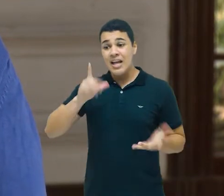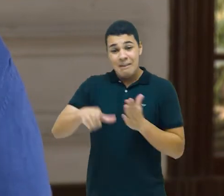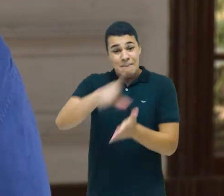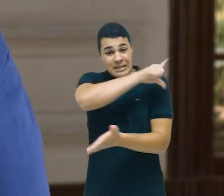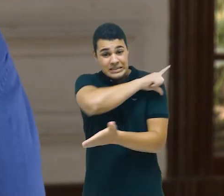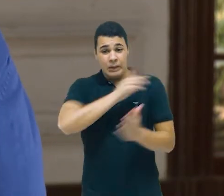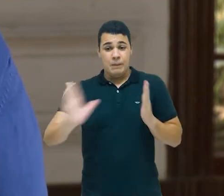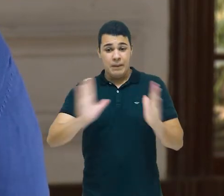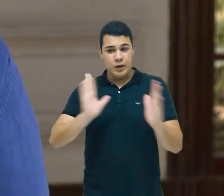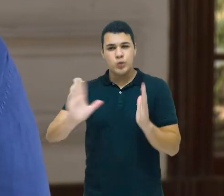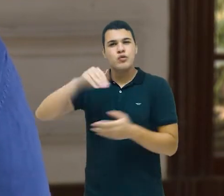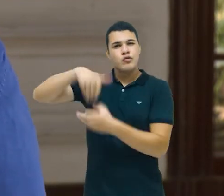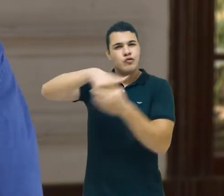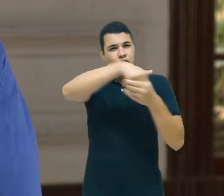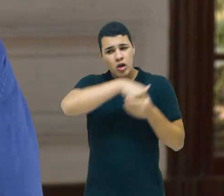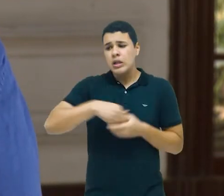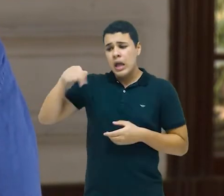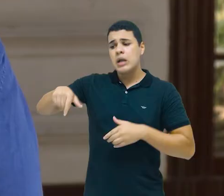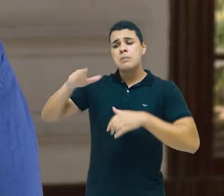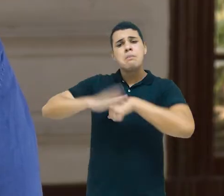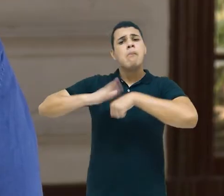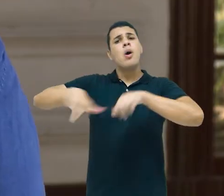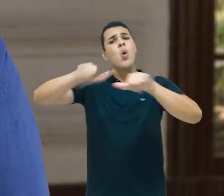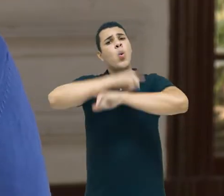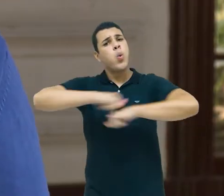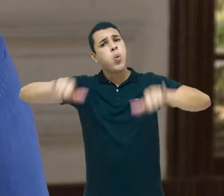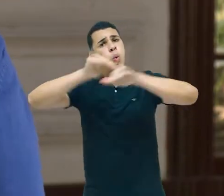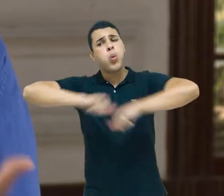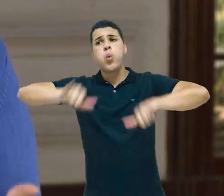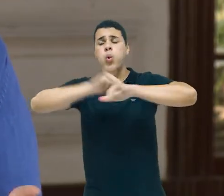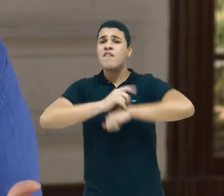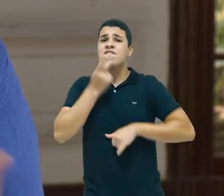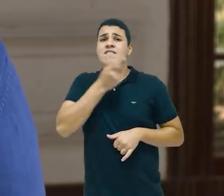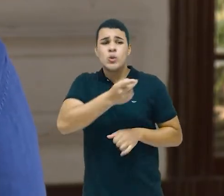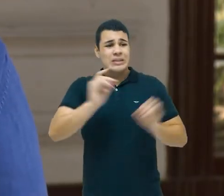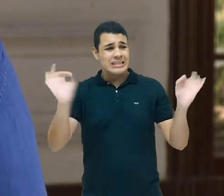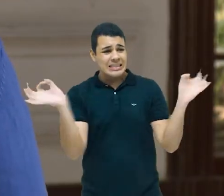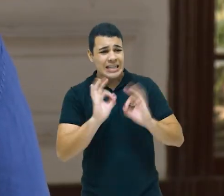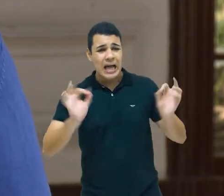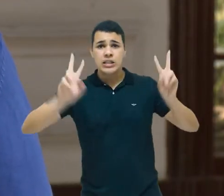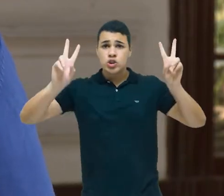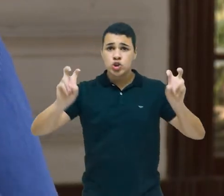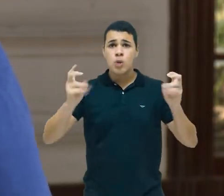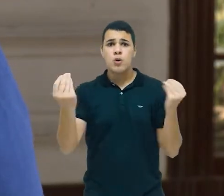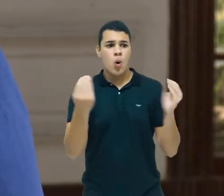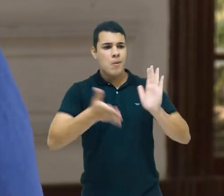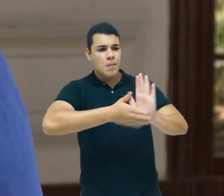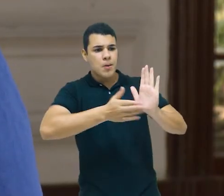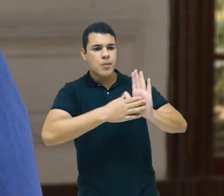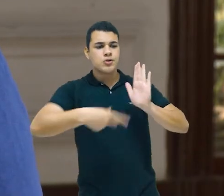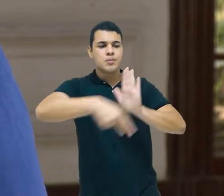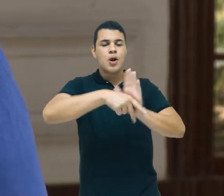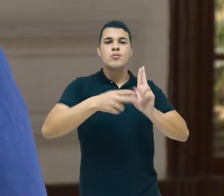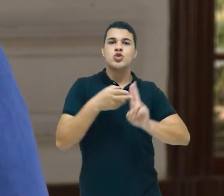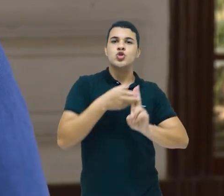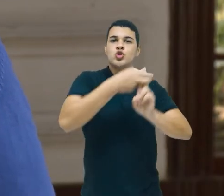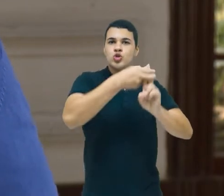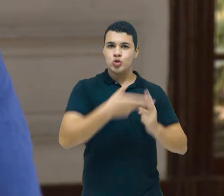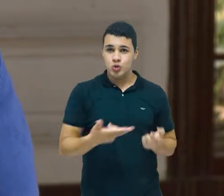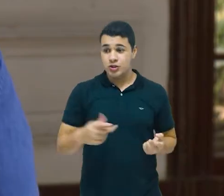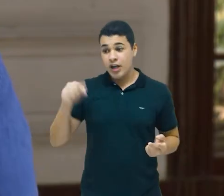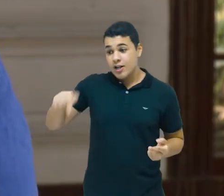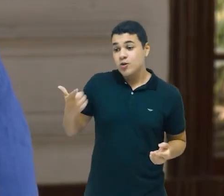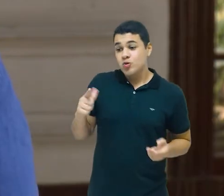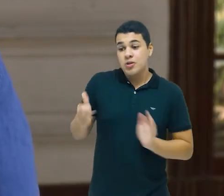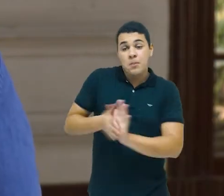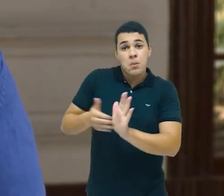de governo, na campanha presidencial, Bolsonaro não tinha uma agenda para o SUS. O Bolsonaro